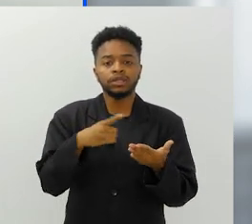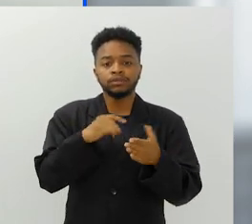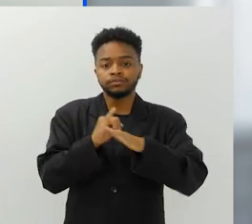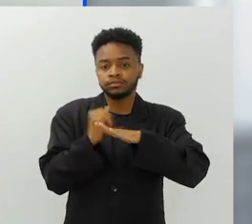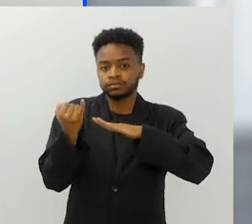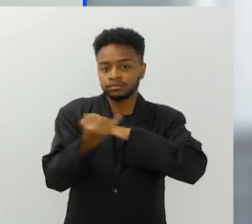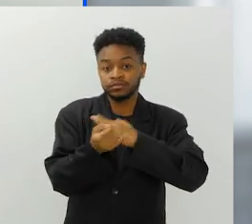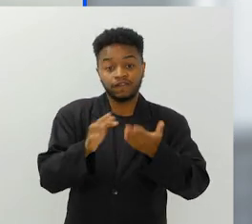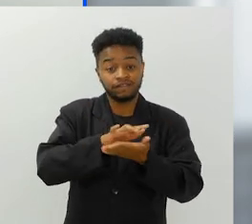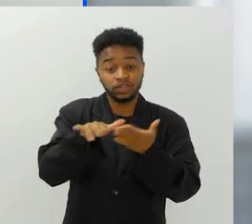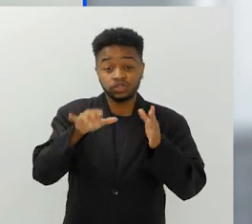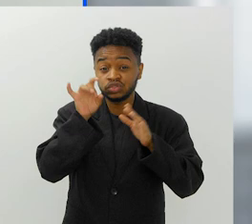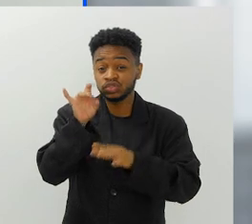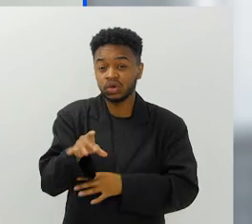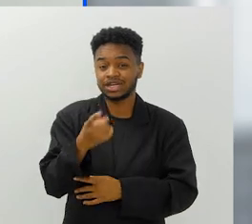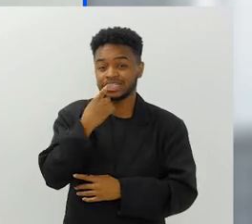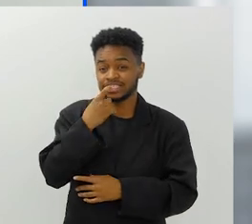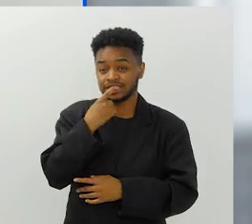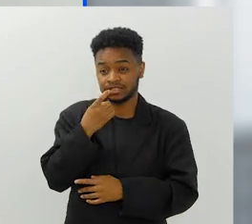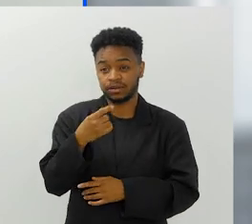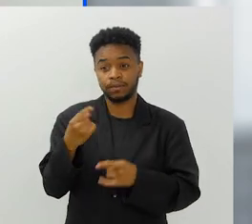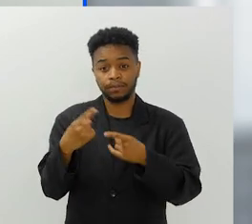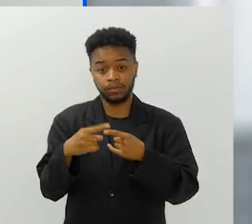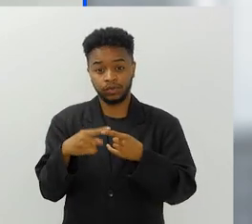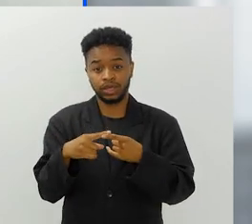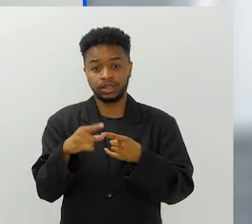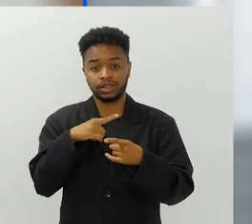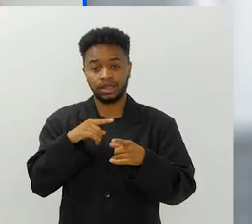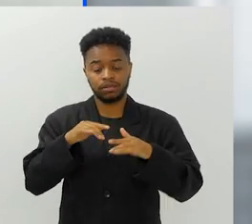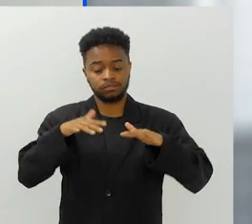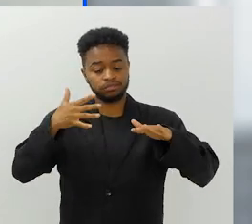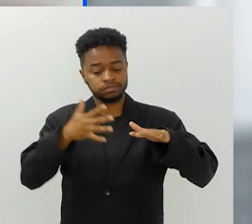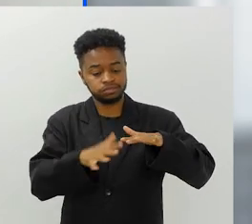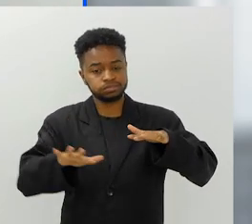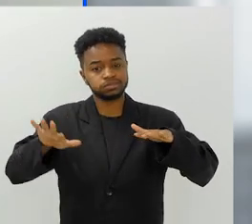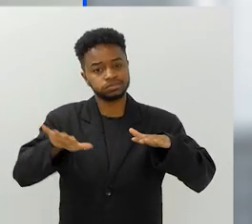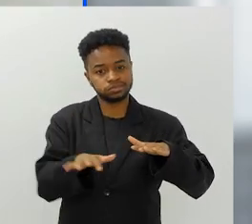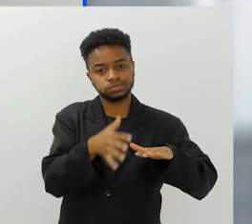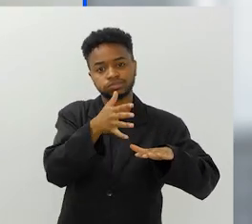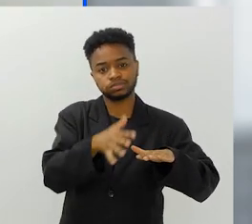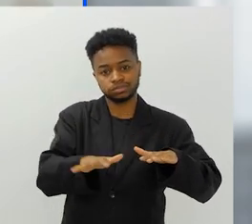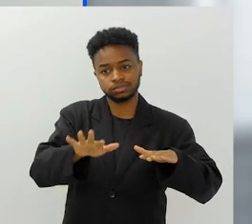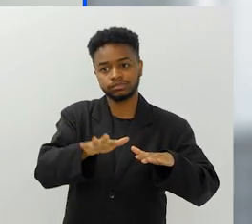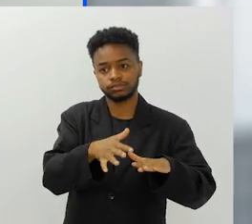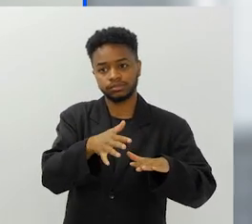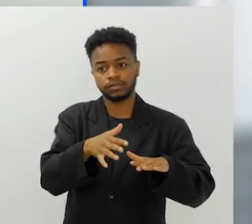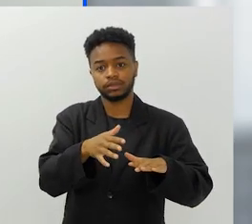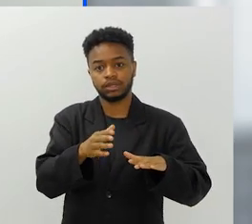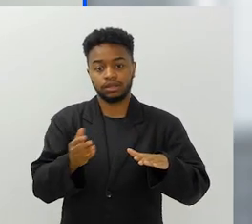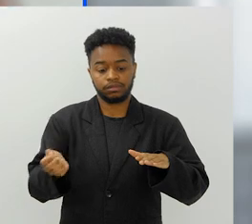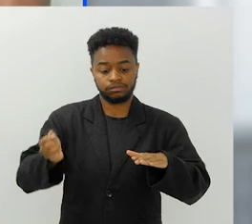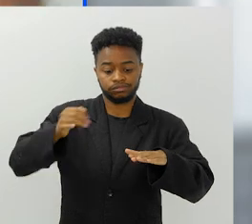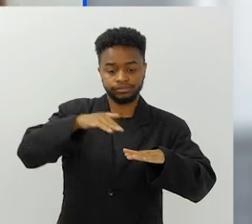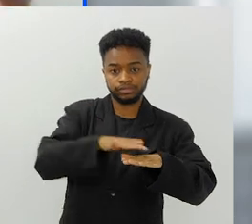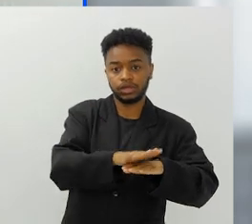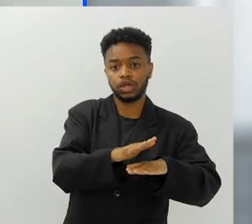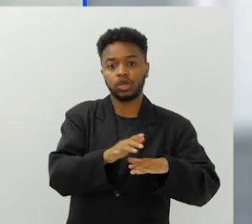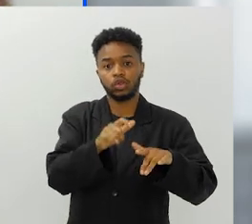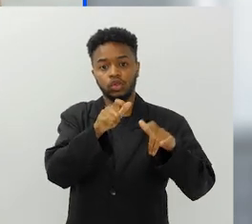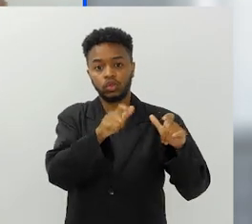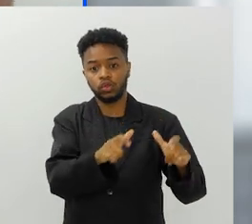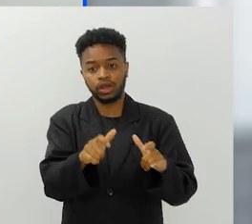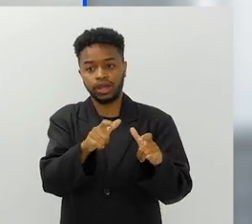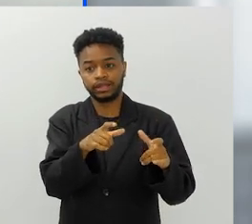no oceano grandes ilhas de plástico. Que nos vórtex das correntes, que elas vão se cruzando, nesses